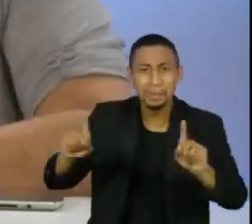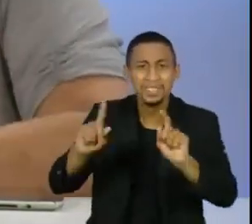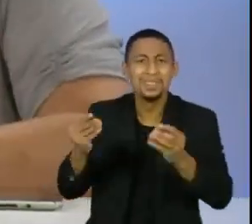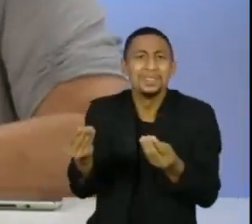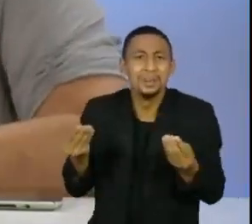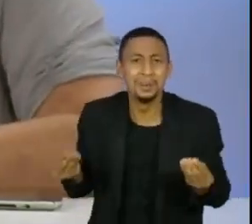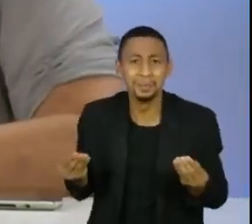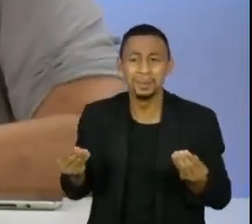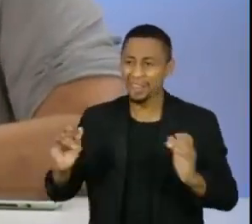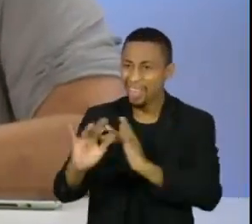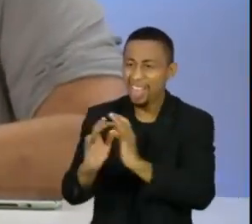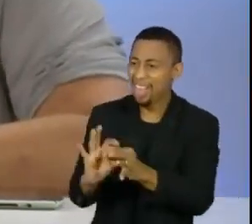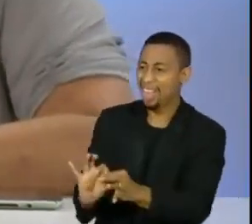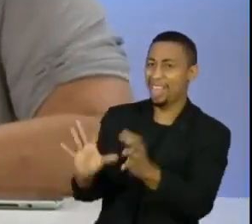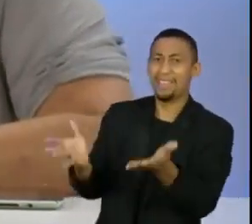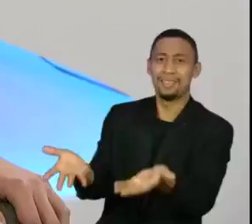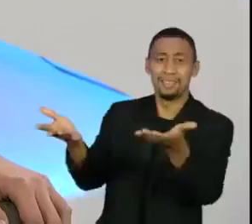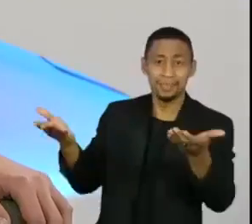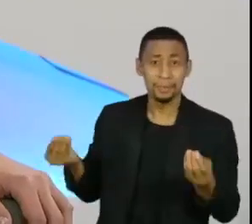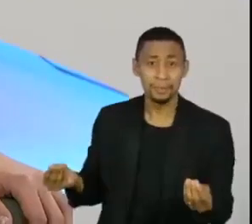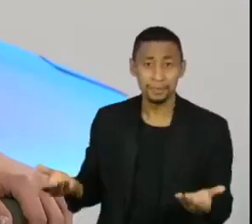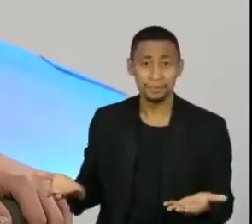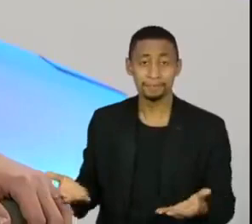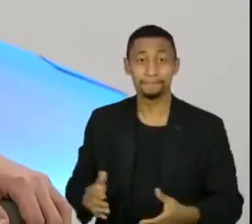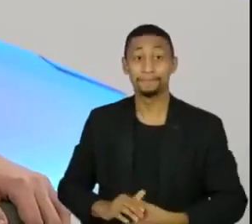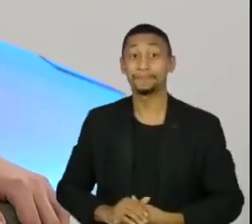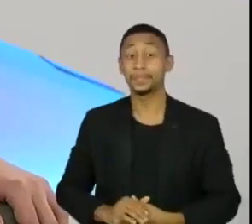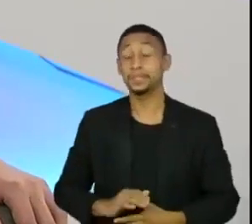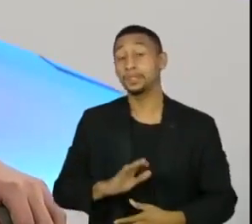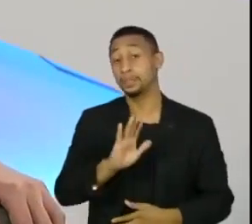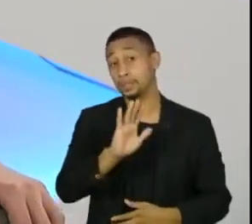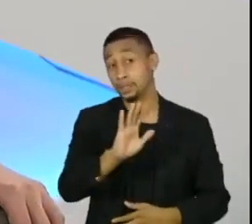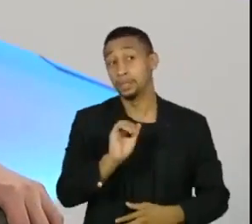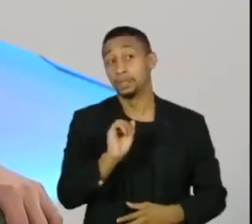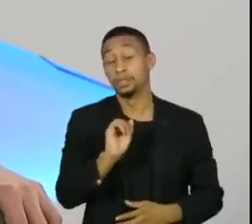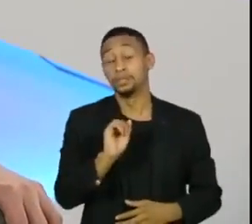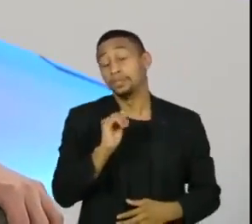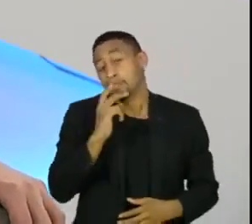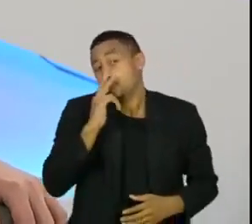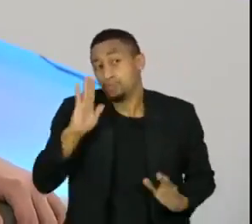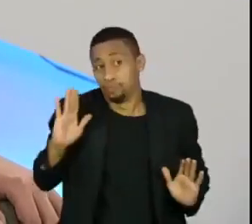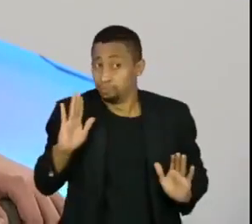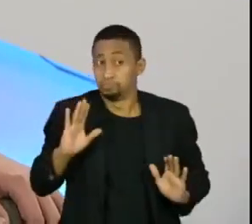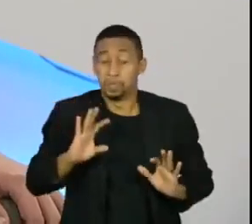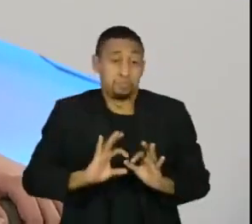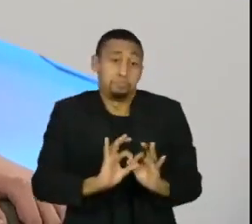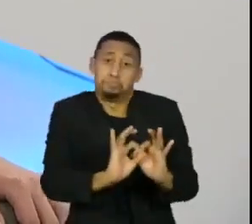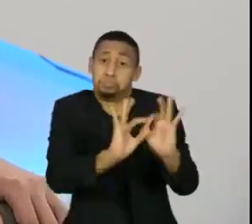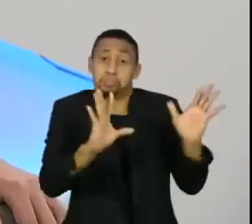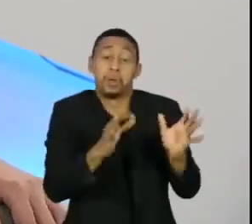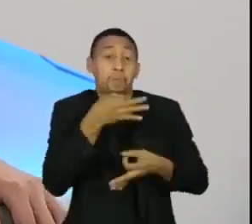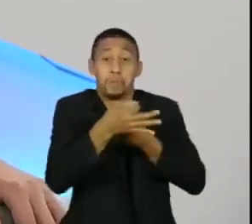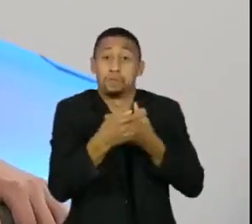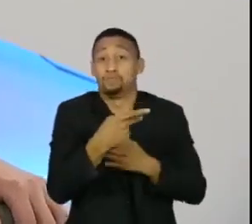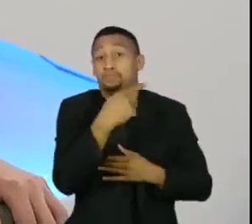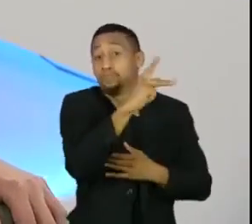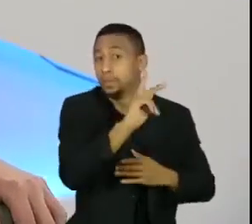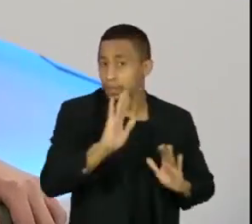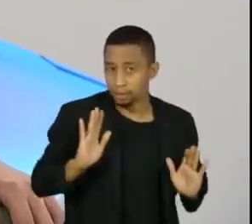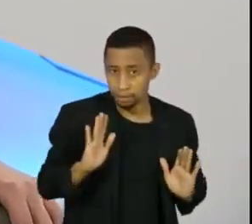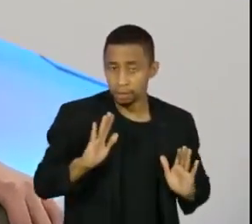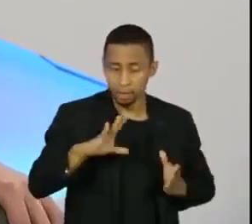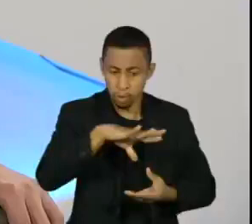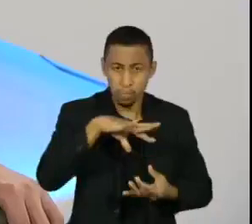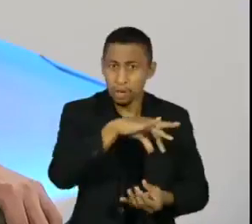fatos absolutamente inverídicos? Bom, eu acho que as divergências fazem parte da democracia, nós temos que respeitá-las. Obviamente que não se pode passar do